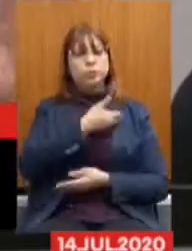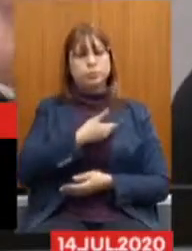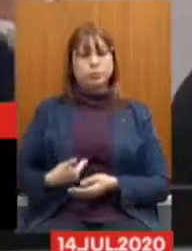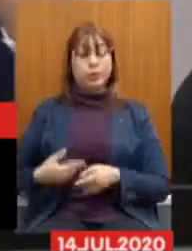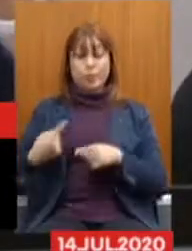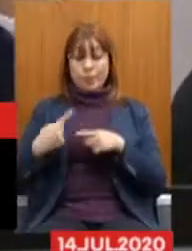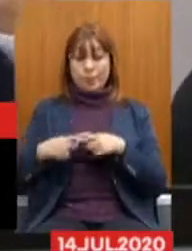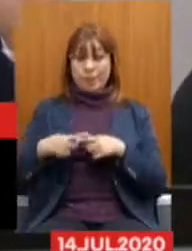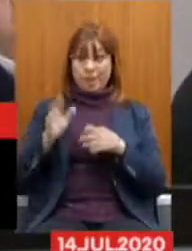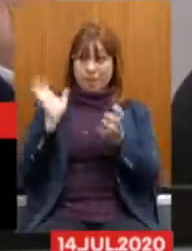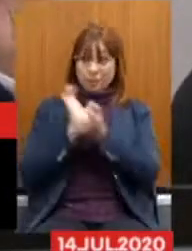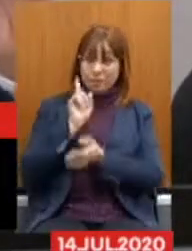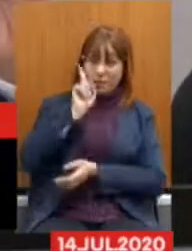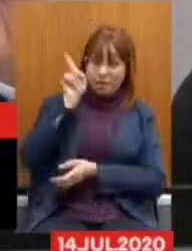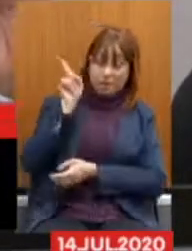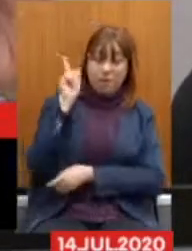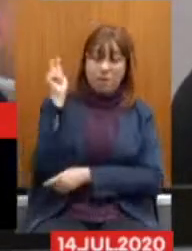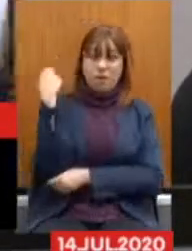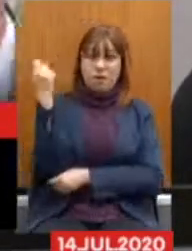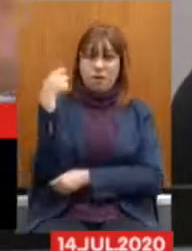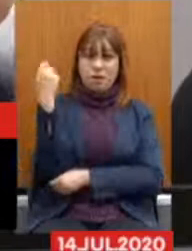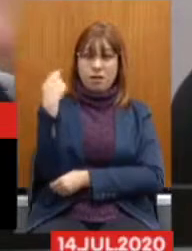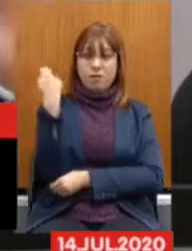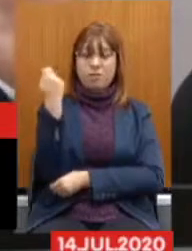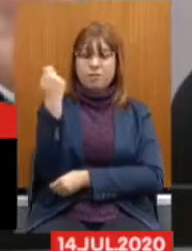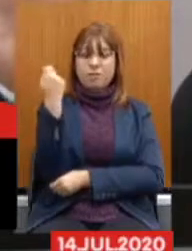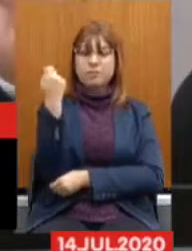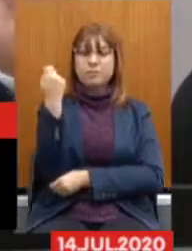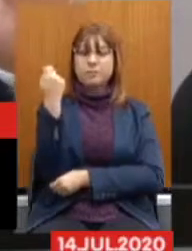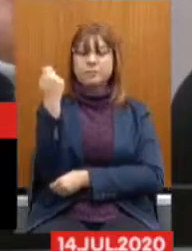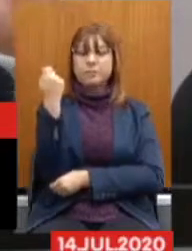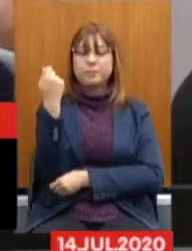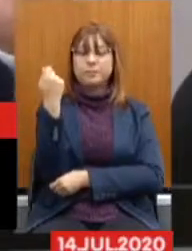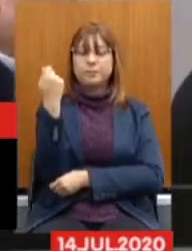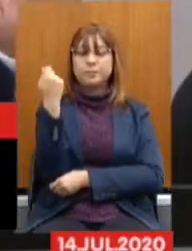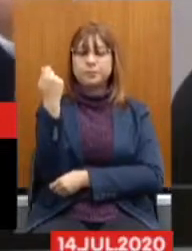situação do Rio Grande do Sul, a situação do Rio Grande do Sul,